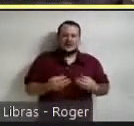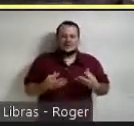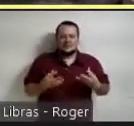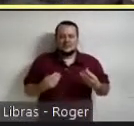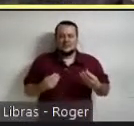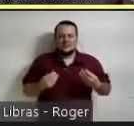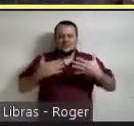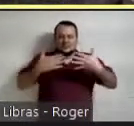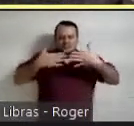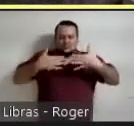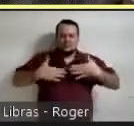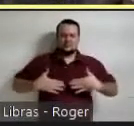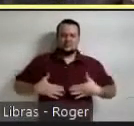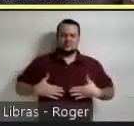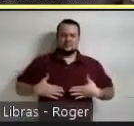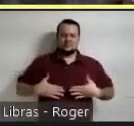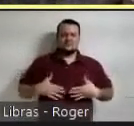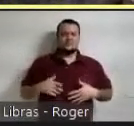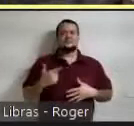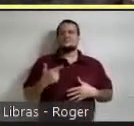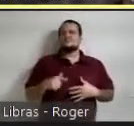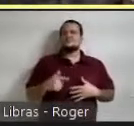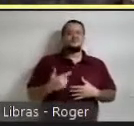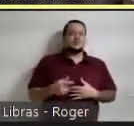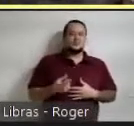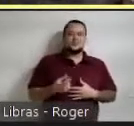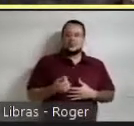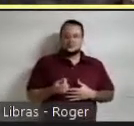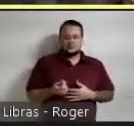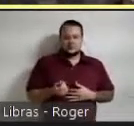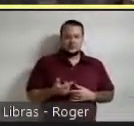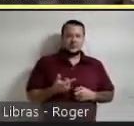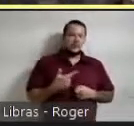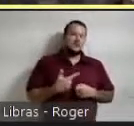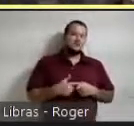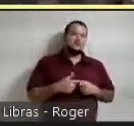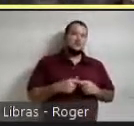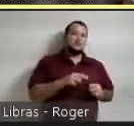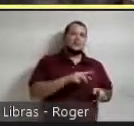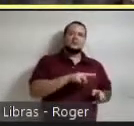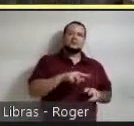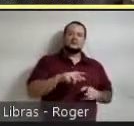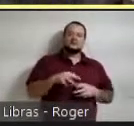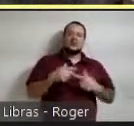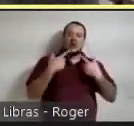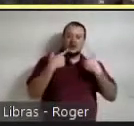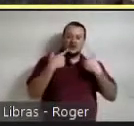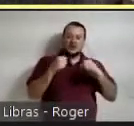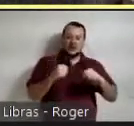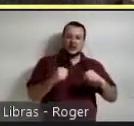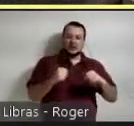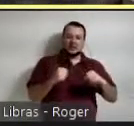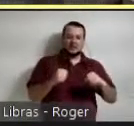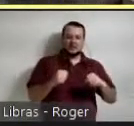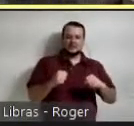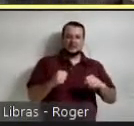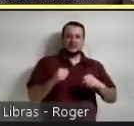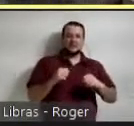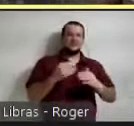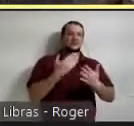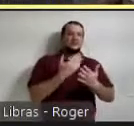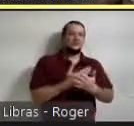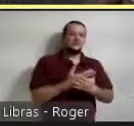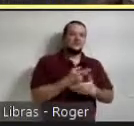nós não temos recursos há o problema de multilinguismo esses países os seus estudantes falam várias línguas são